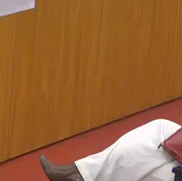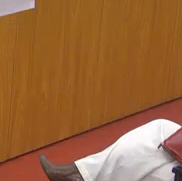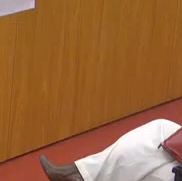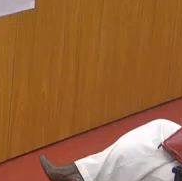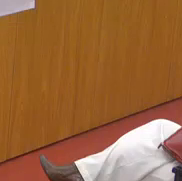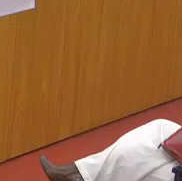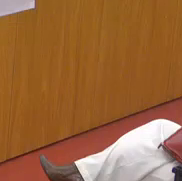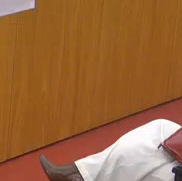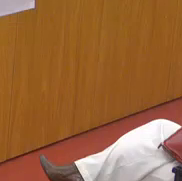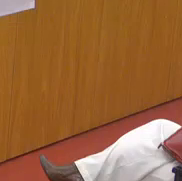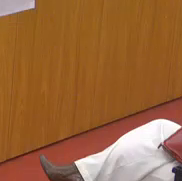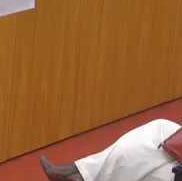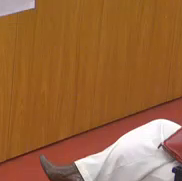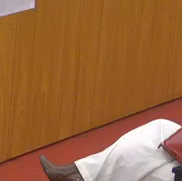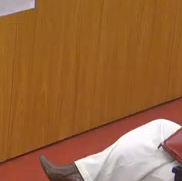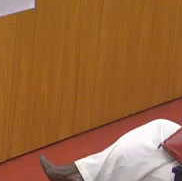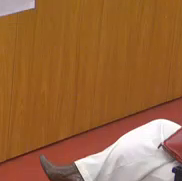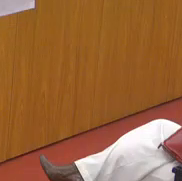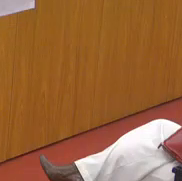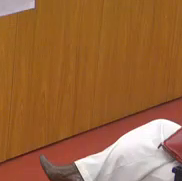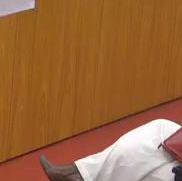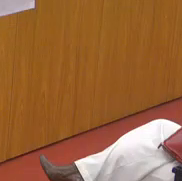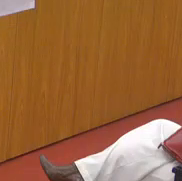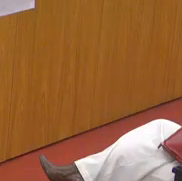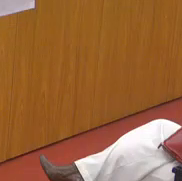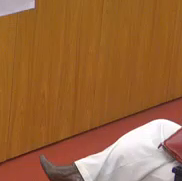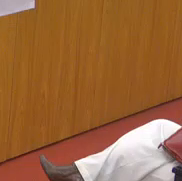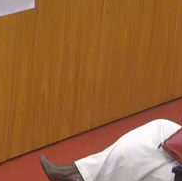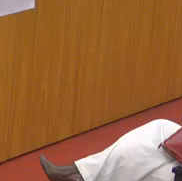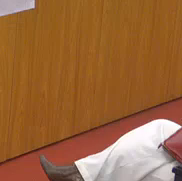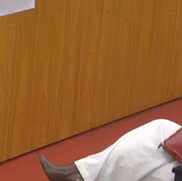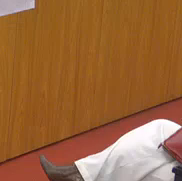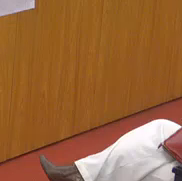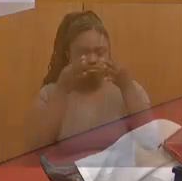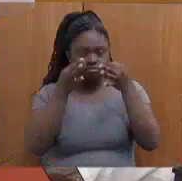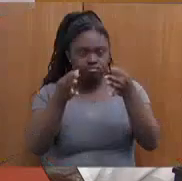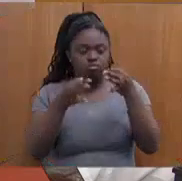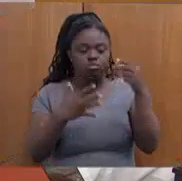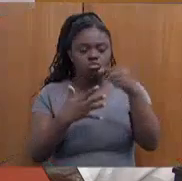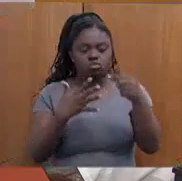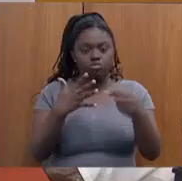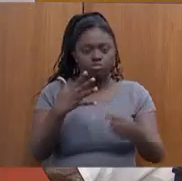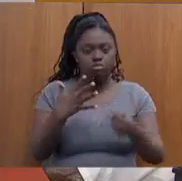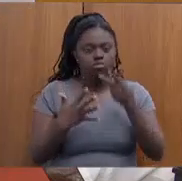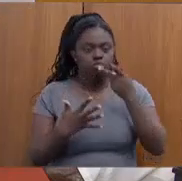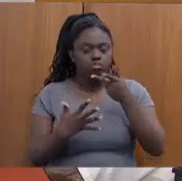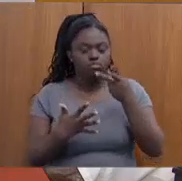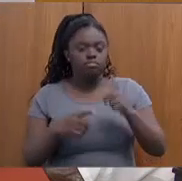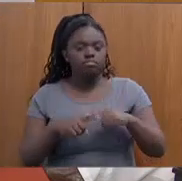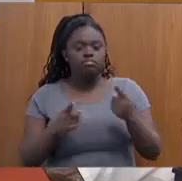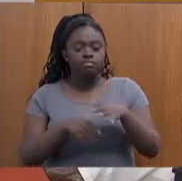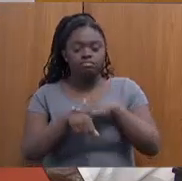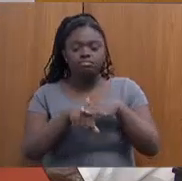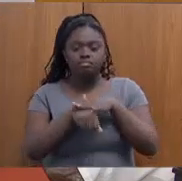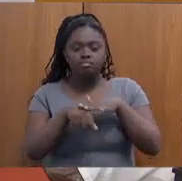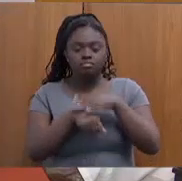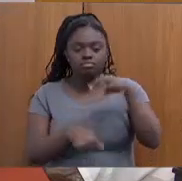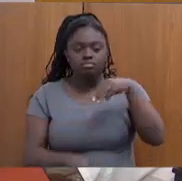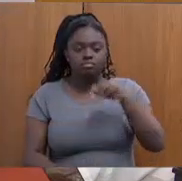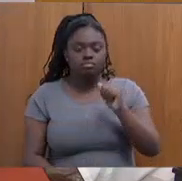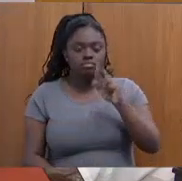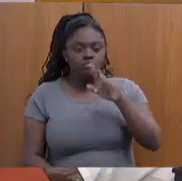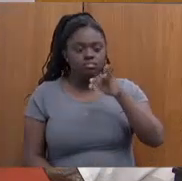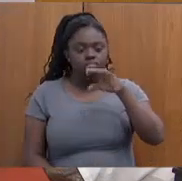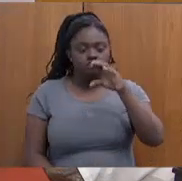Obrigada pelos comentários, deputada Arantes. Nós vamos ficar muito atentos em todas as questões e eu vou conversar com a Marília sobre essa questão do Poço